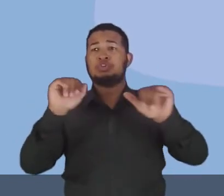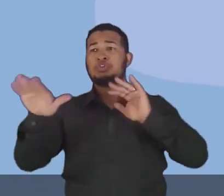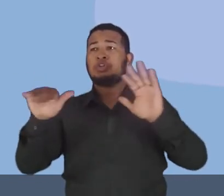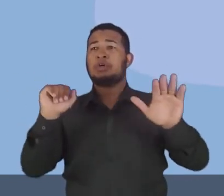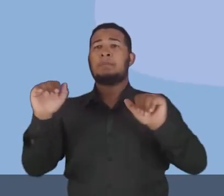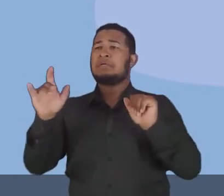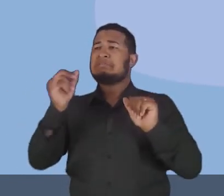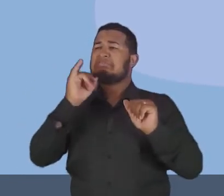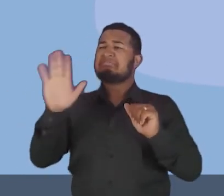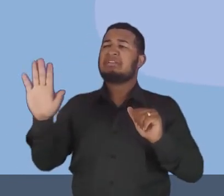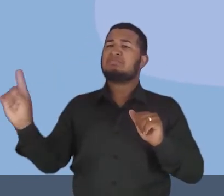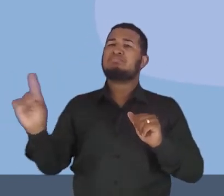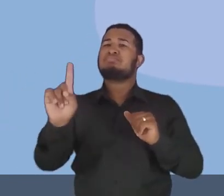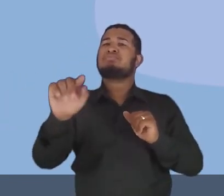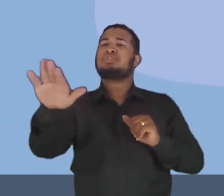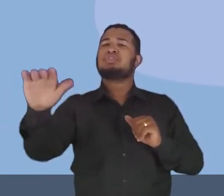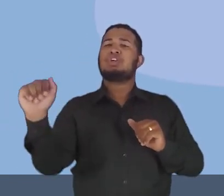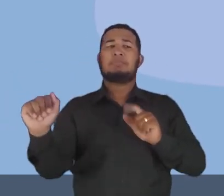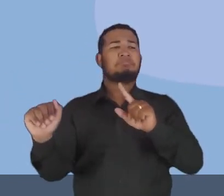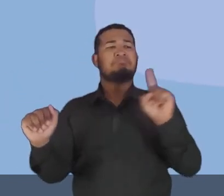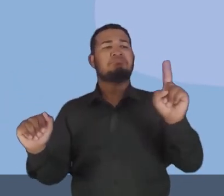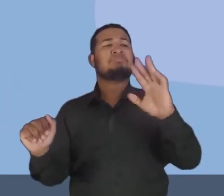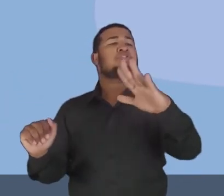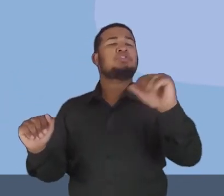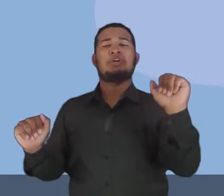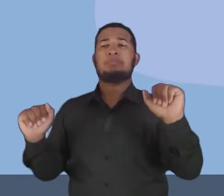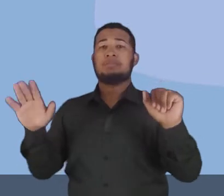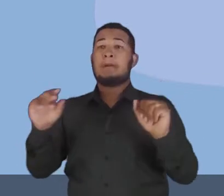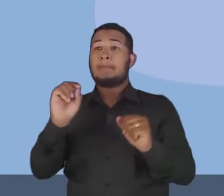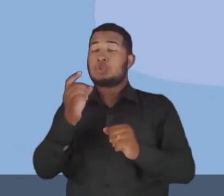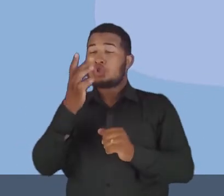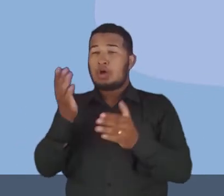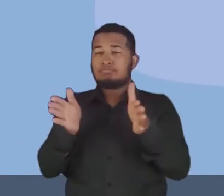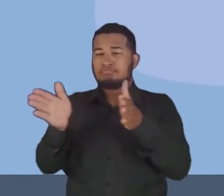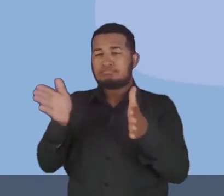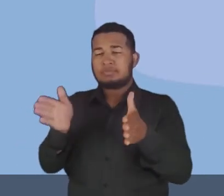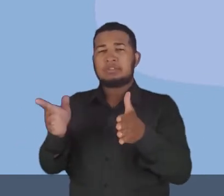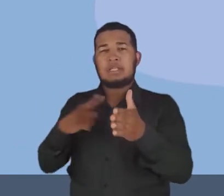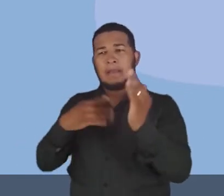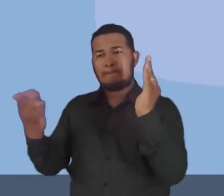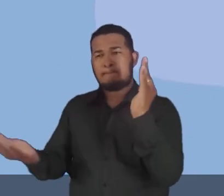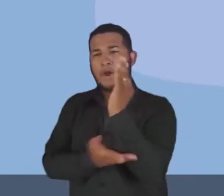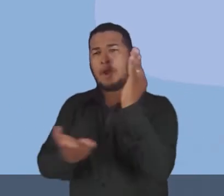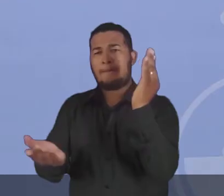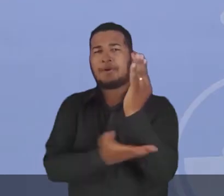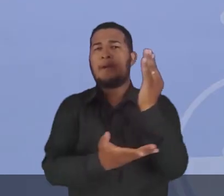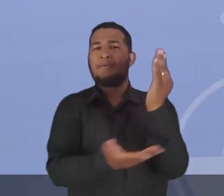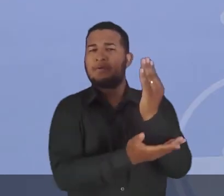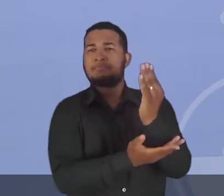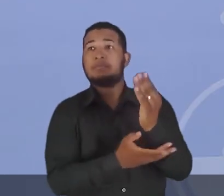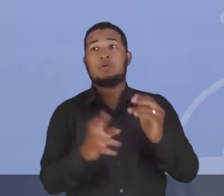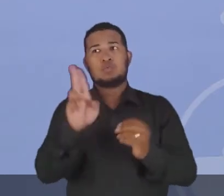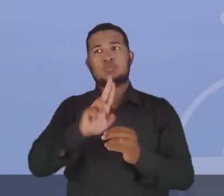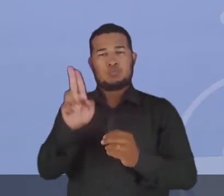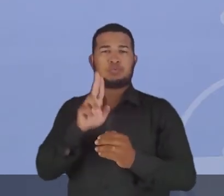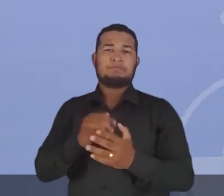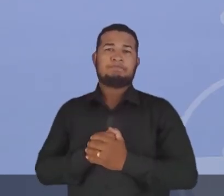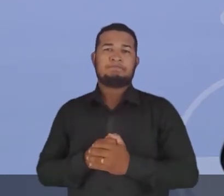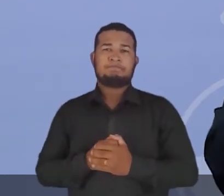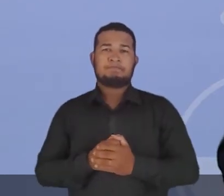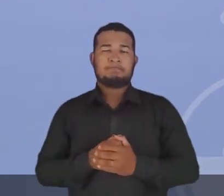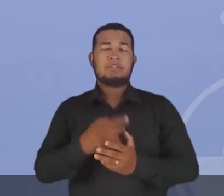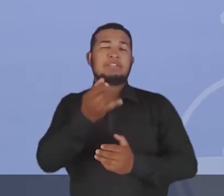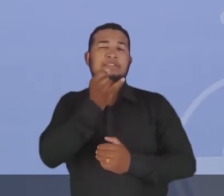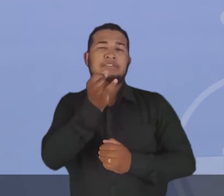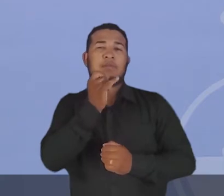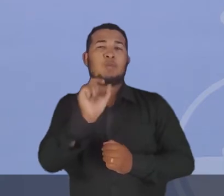por intermediários para atuar principalmente durante a colheita de determinados produtos. Venha comigo, pessoal. Veja bem,